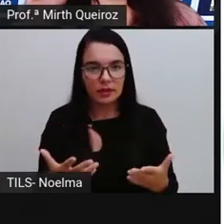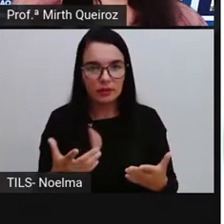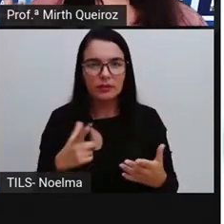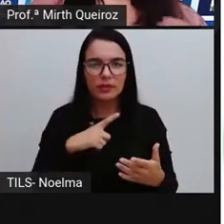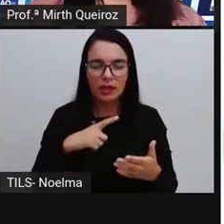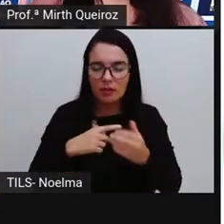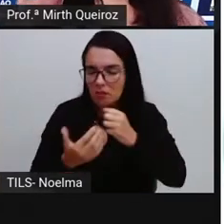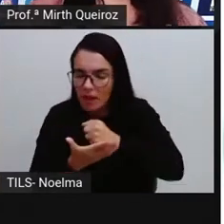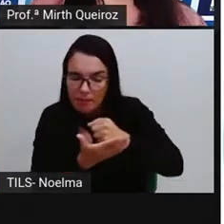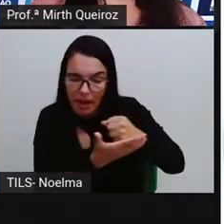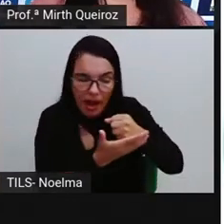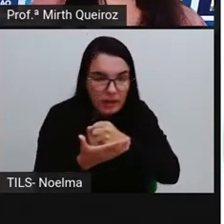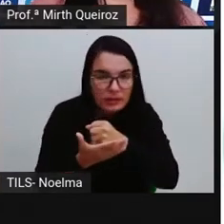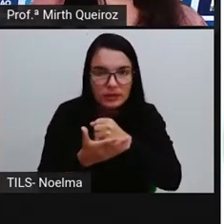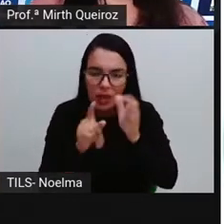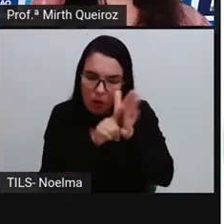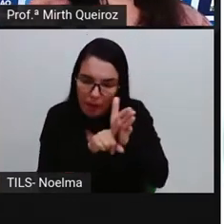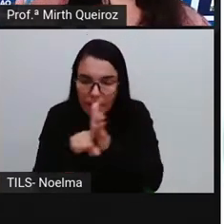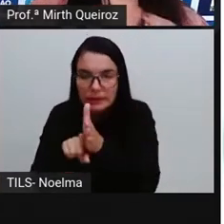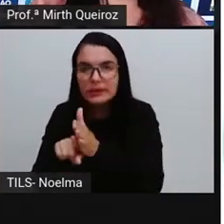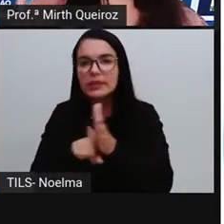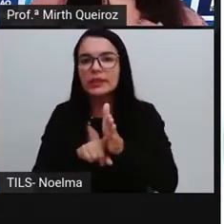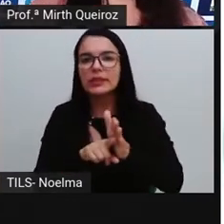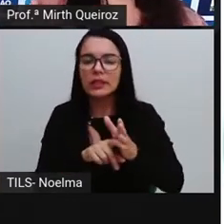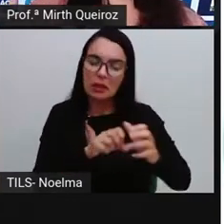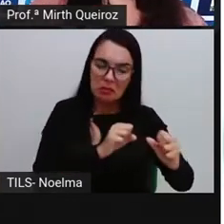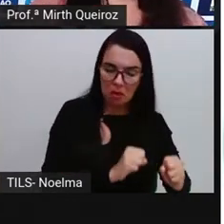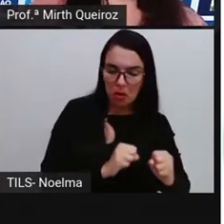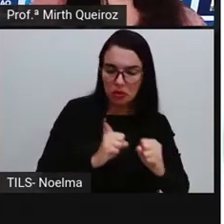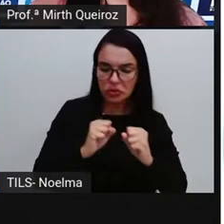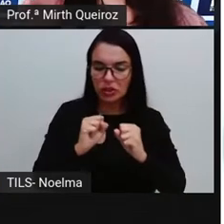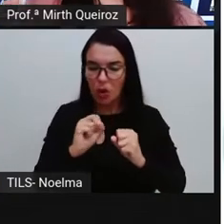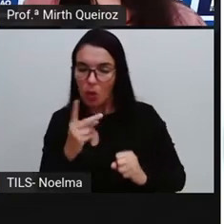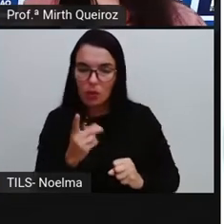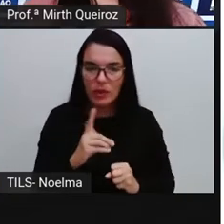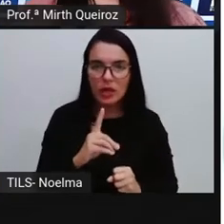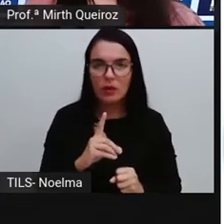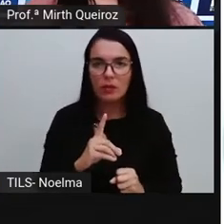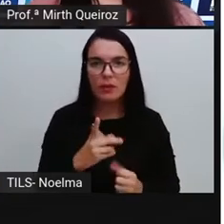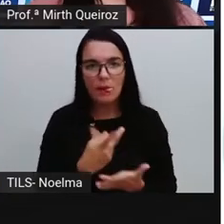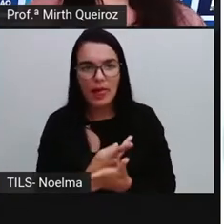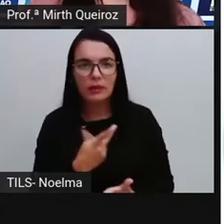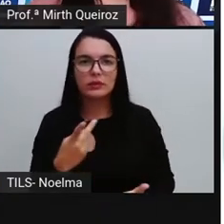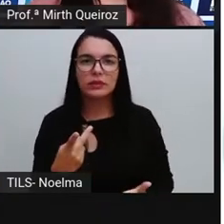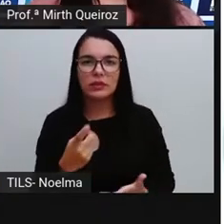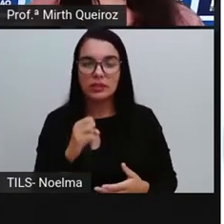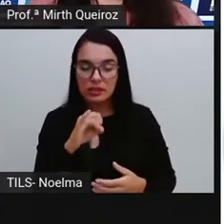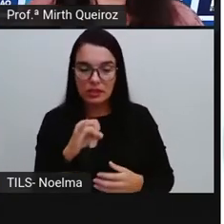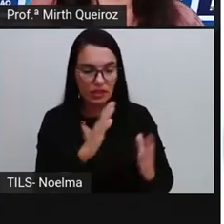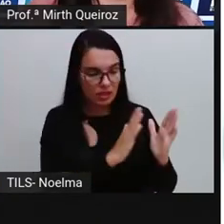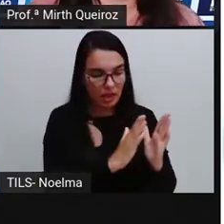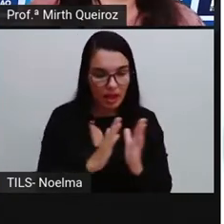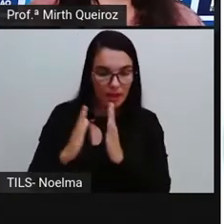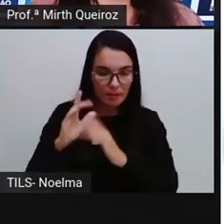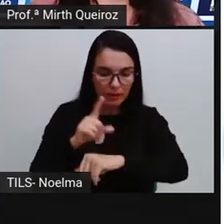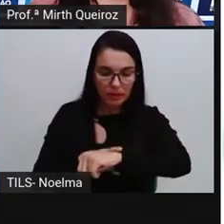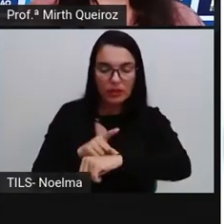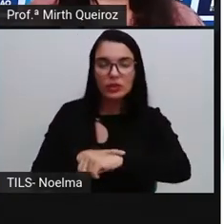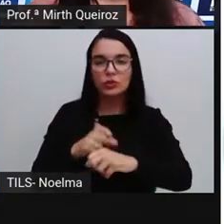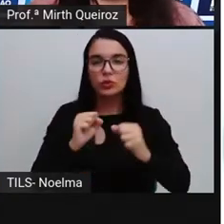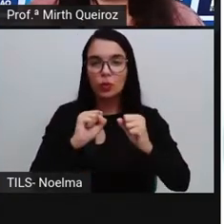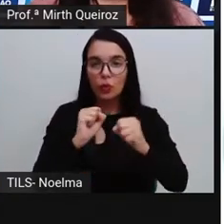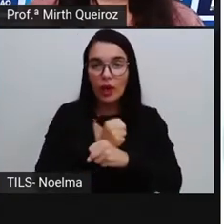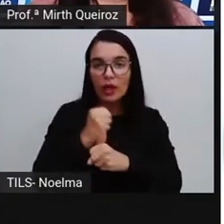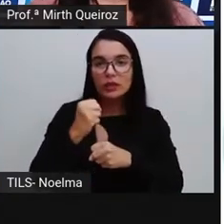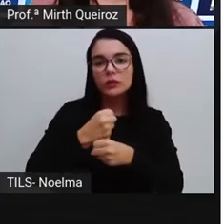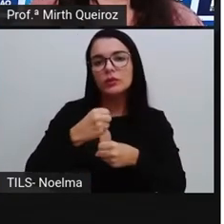uma base, uma probabilidade ali do quanto eu preciso produzir para vender em determinadas épocas do ano. Assim, a gente está utilizando